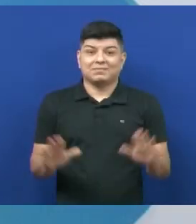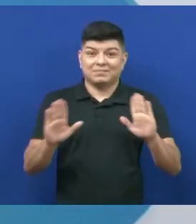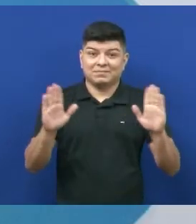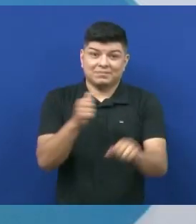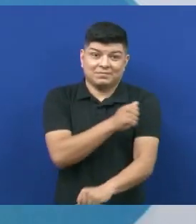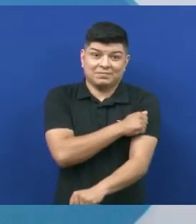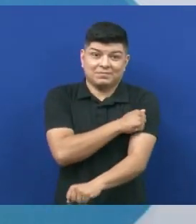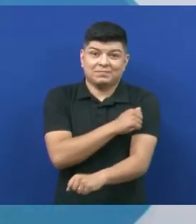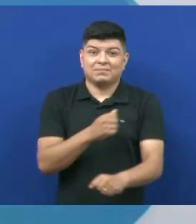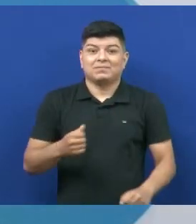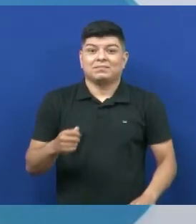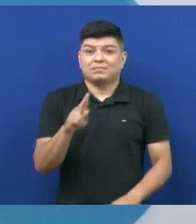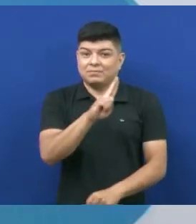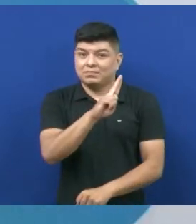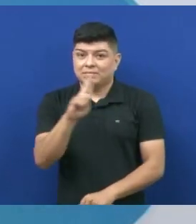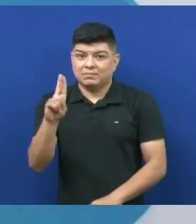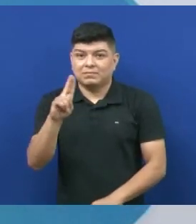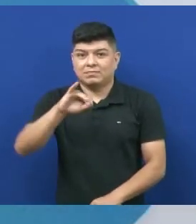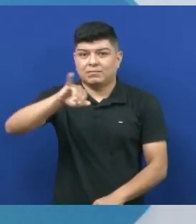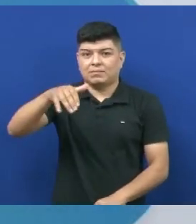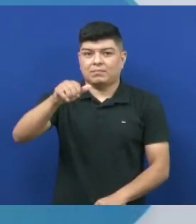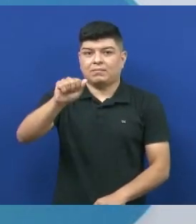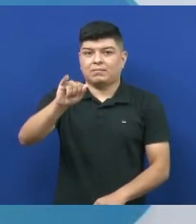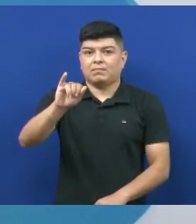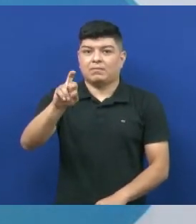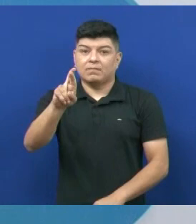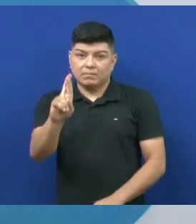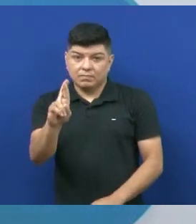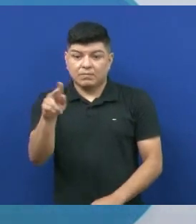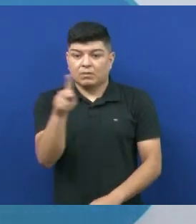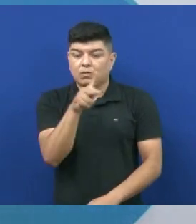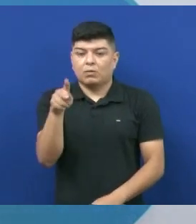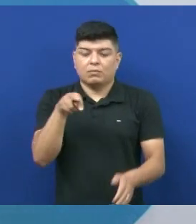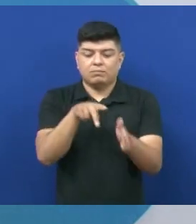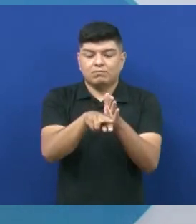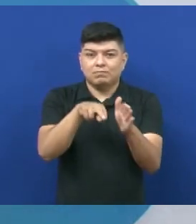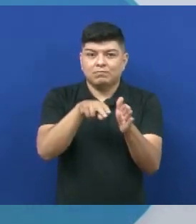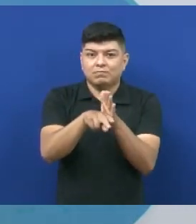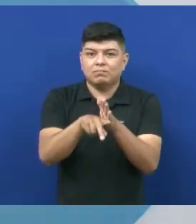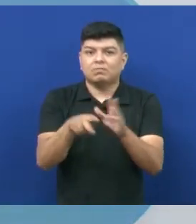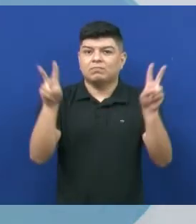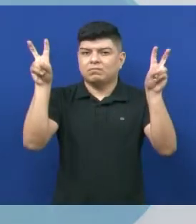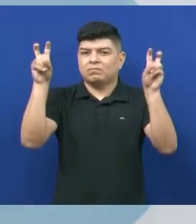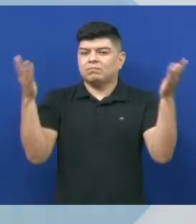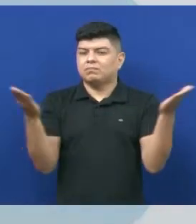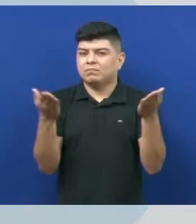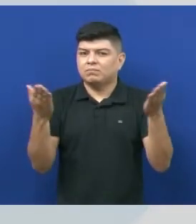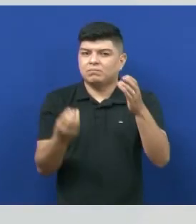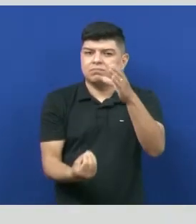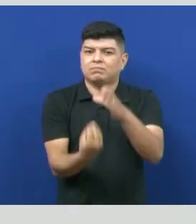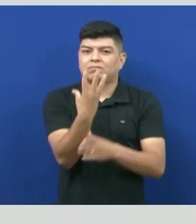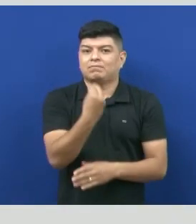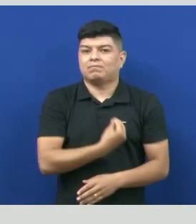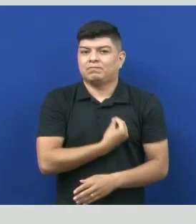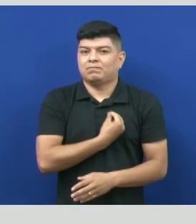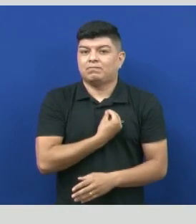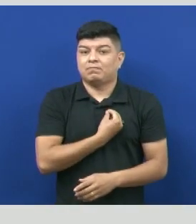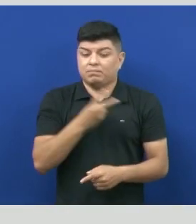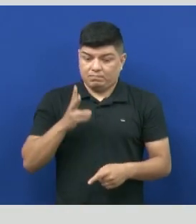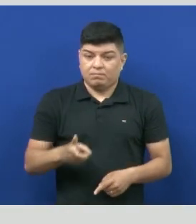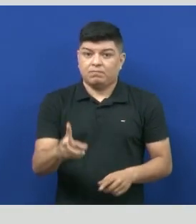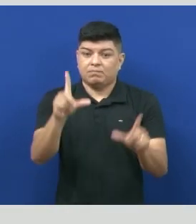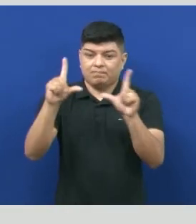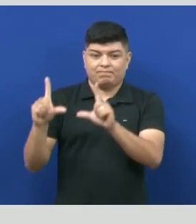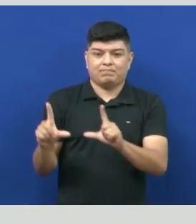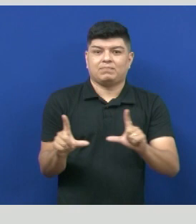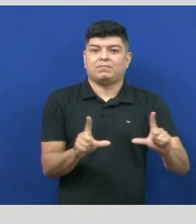Olá pessoal, meu nome é Jair, eu sou professor de Biologia e hoje a vai falar sobre a origem da vida. Vamos acompanhar aí a apresentação que eu preparei no